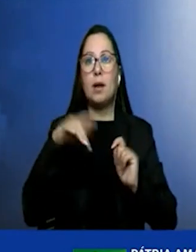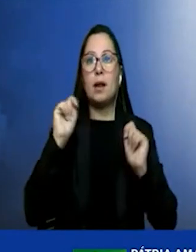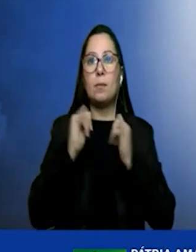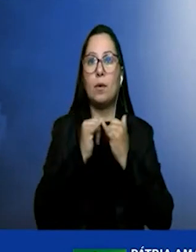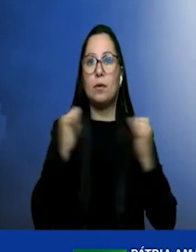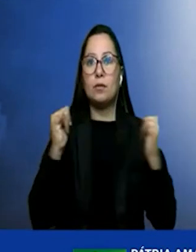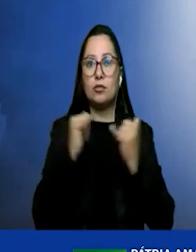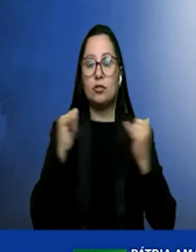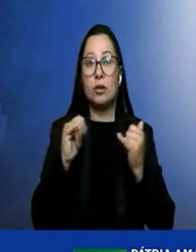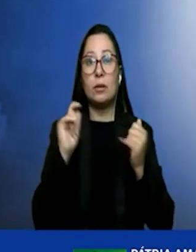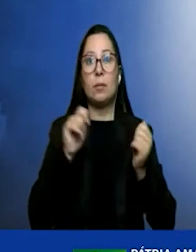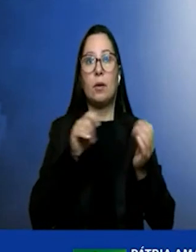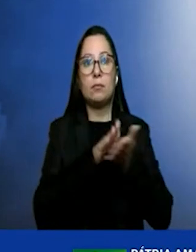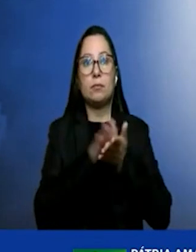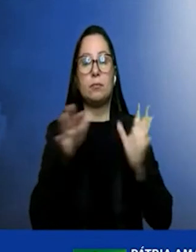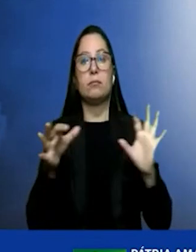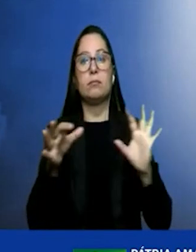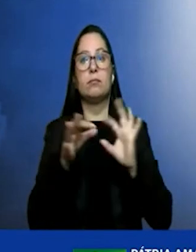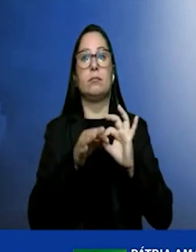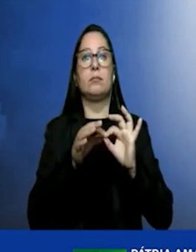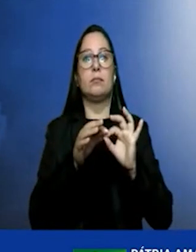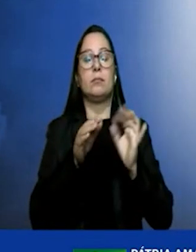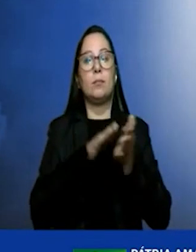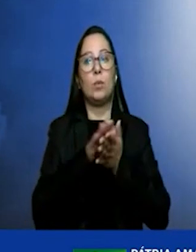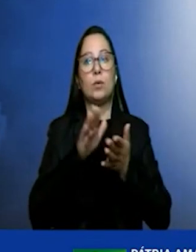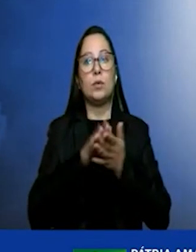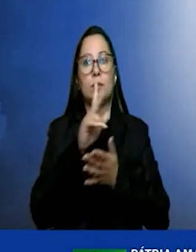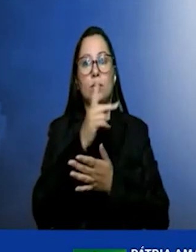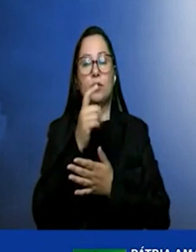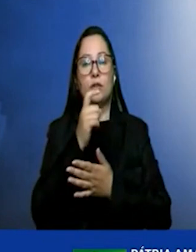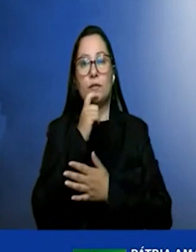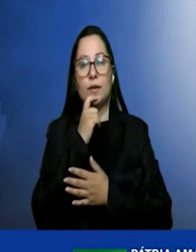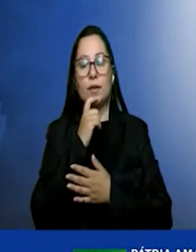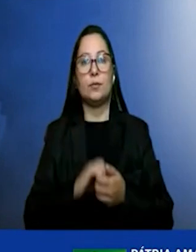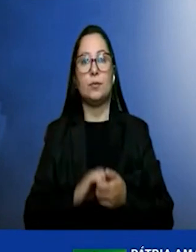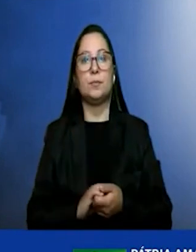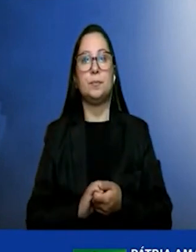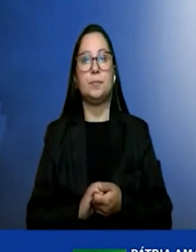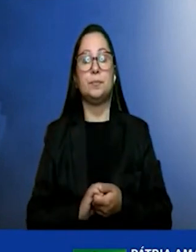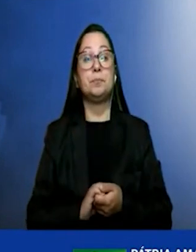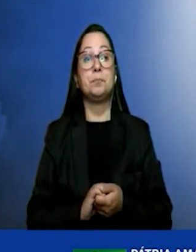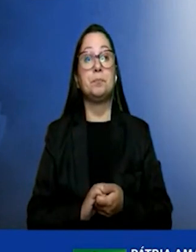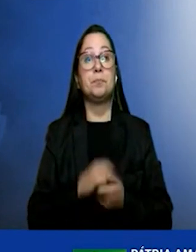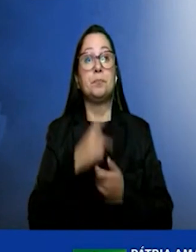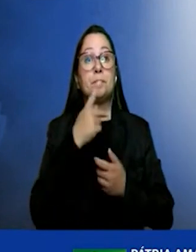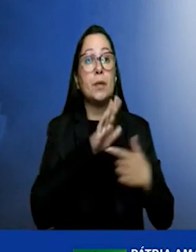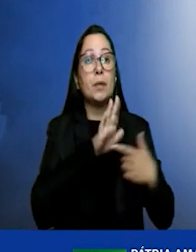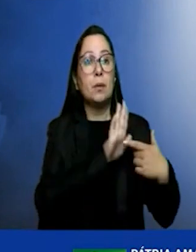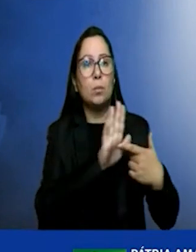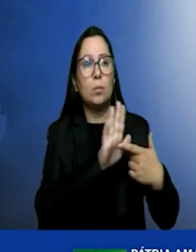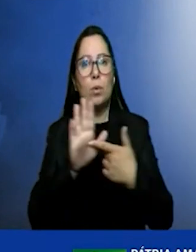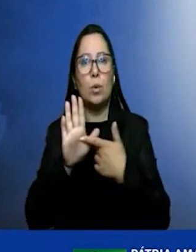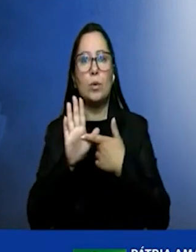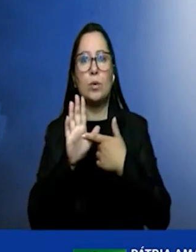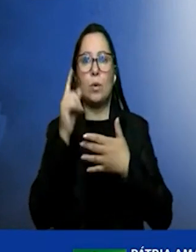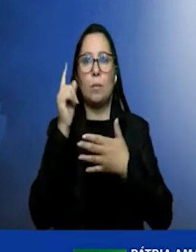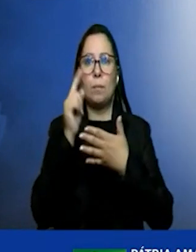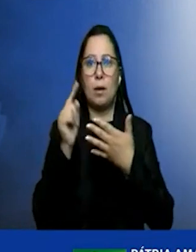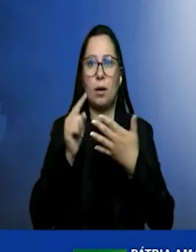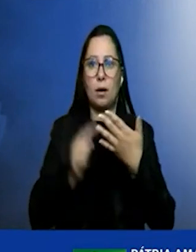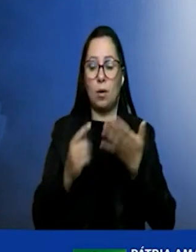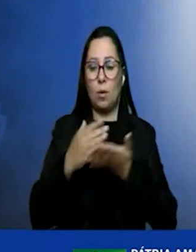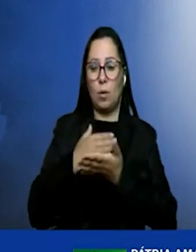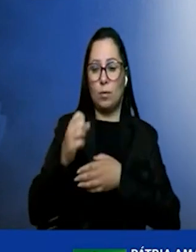produção de hidrogênio verde. Quando o Ceará expôs essas suas condições isso no início do ano passado